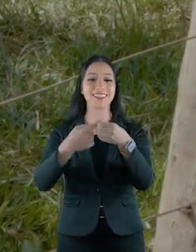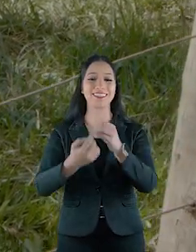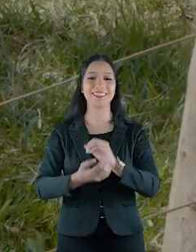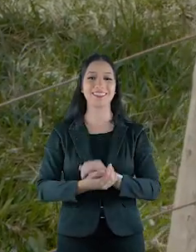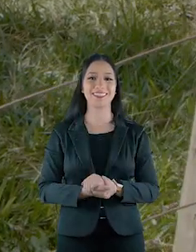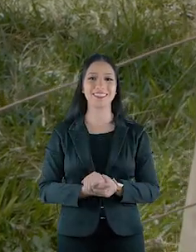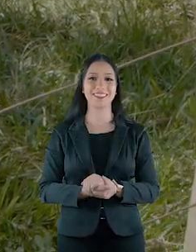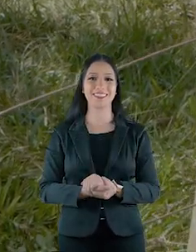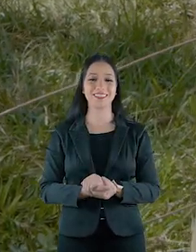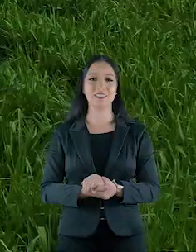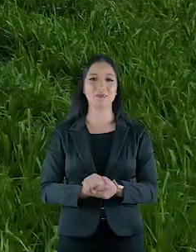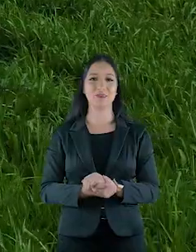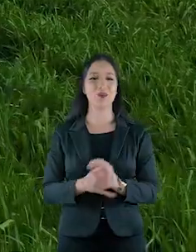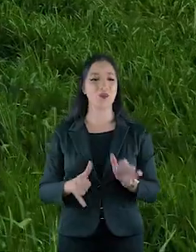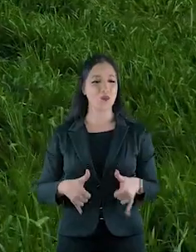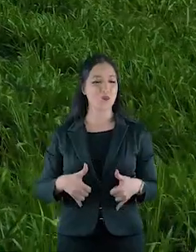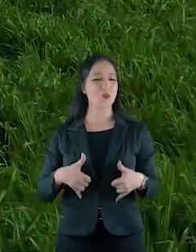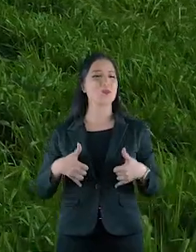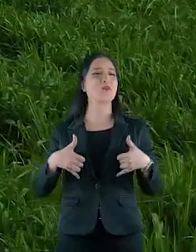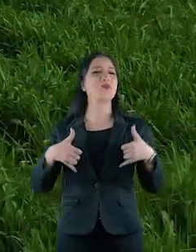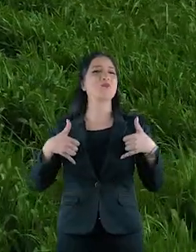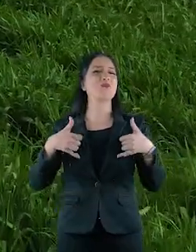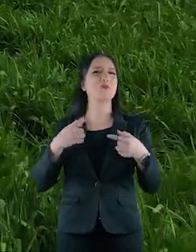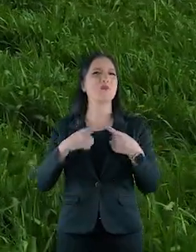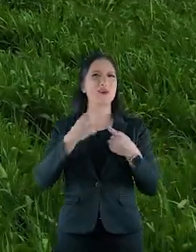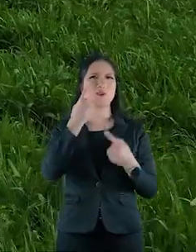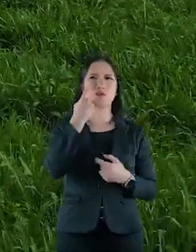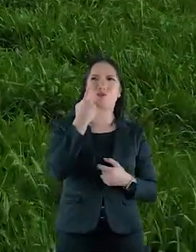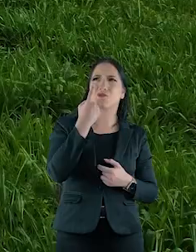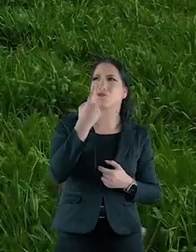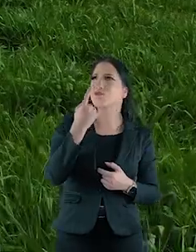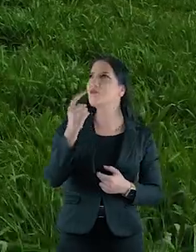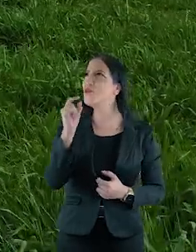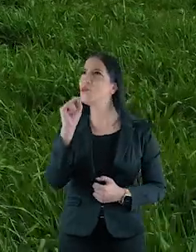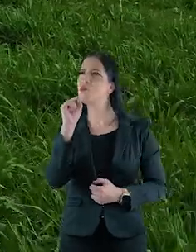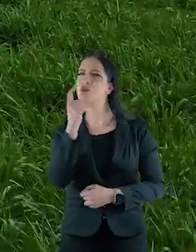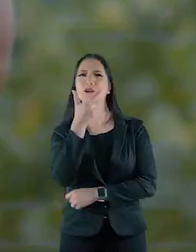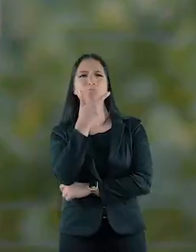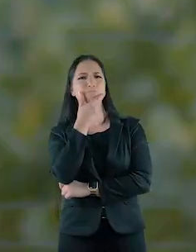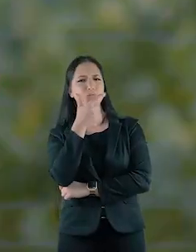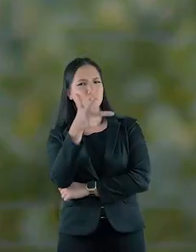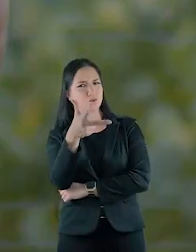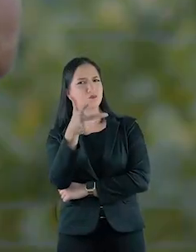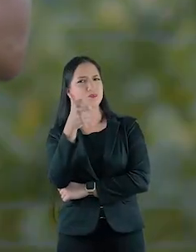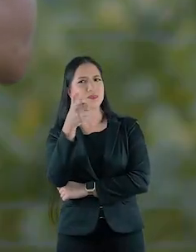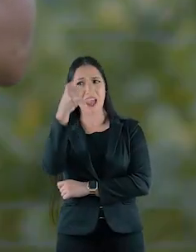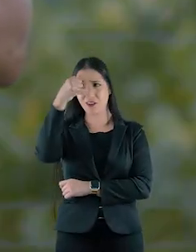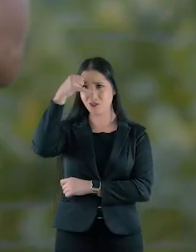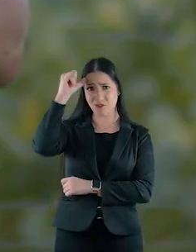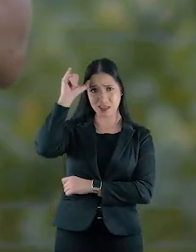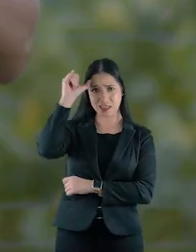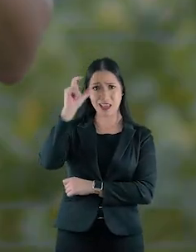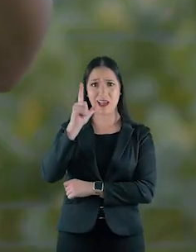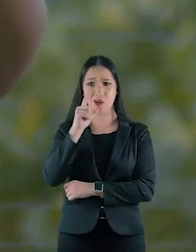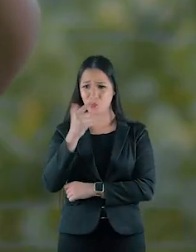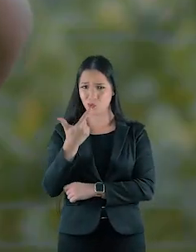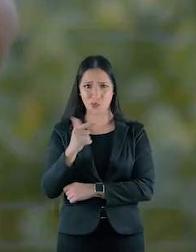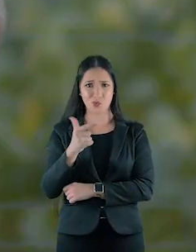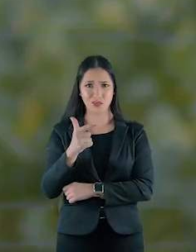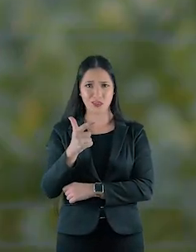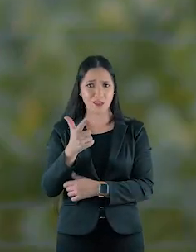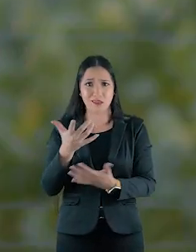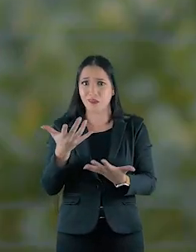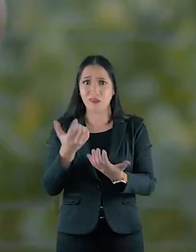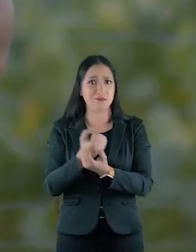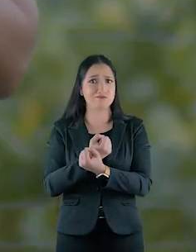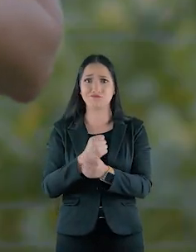dos rios que abastecem a cidade. Dá orgulho, porque a gente vê que fazenda sem